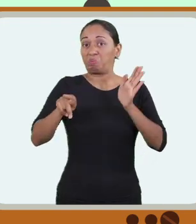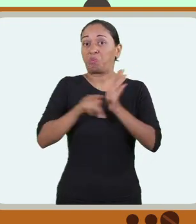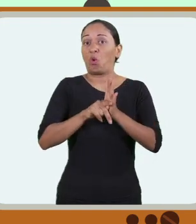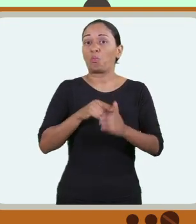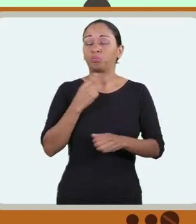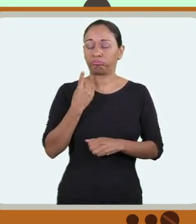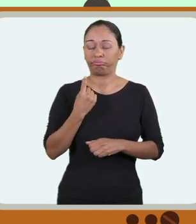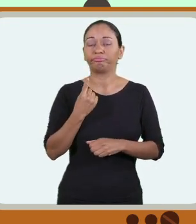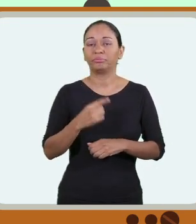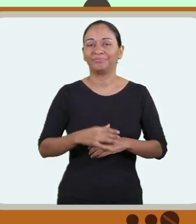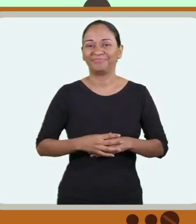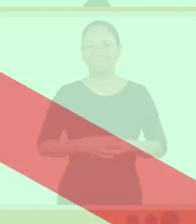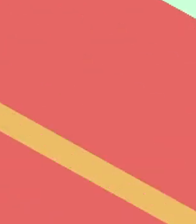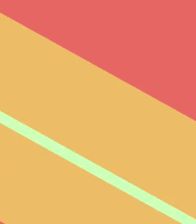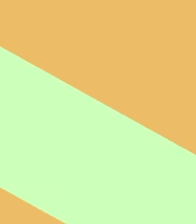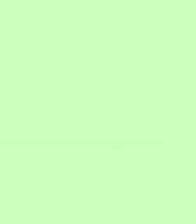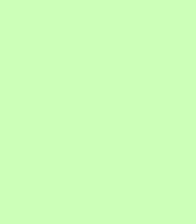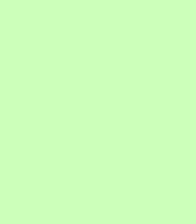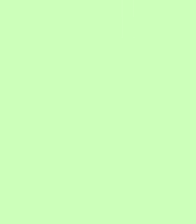único por participante.